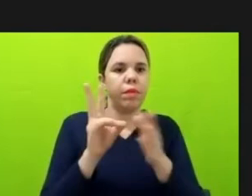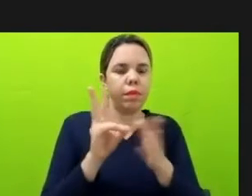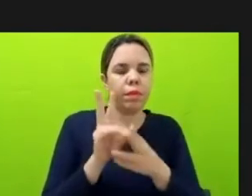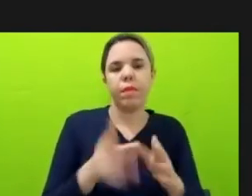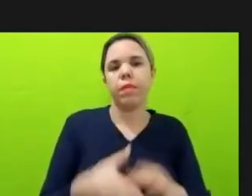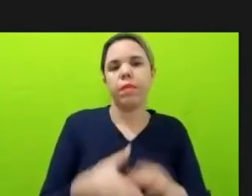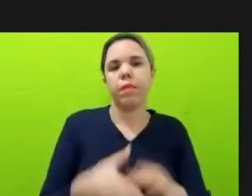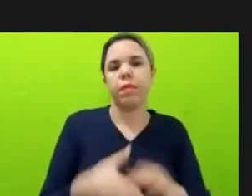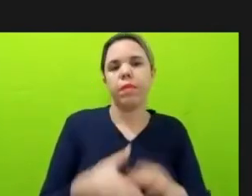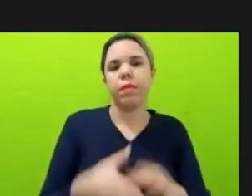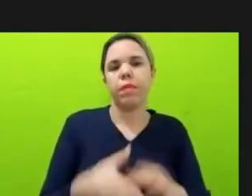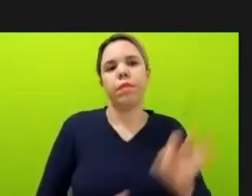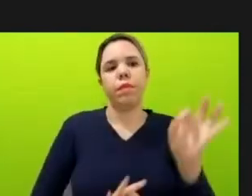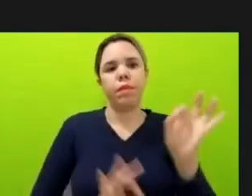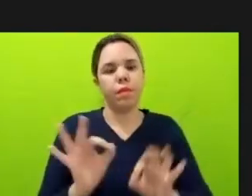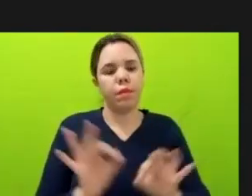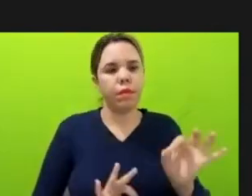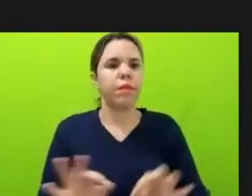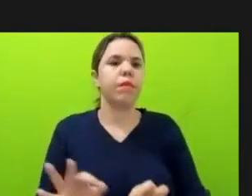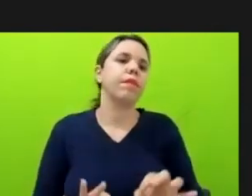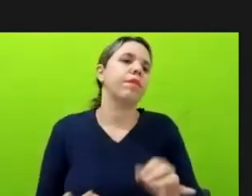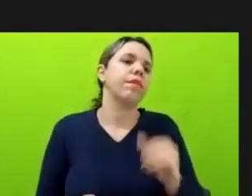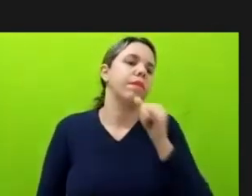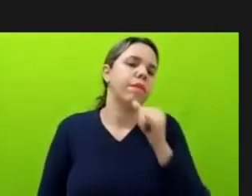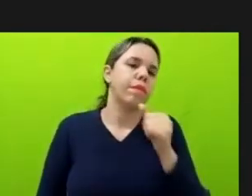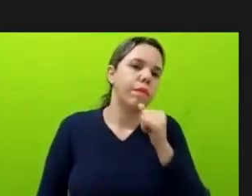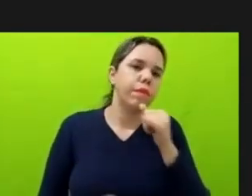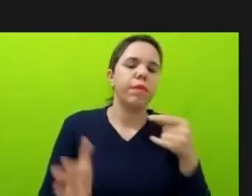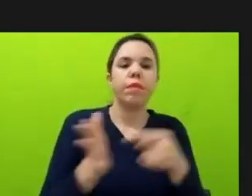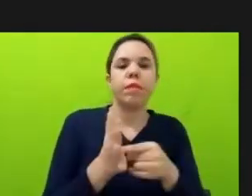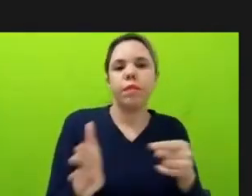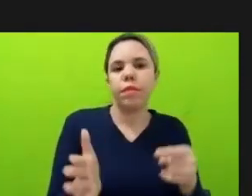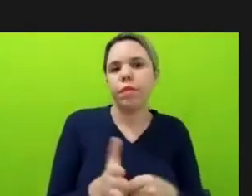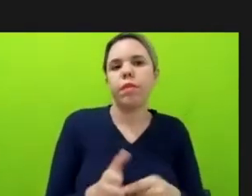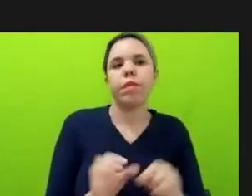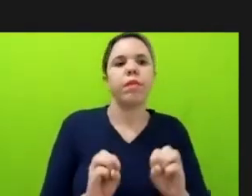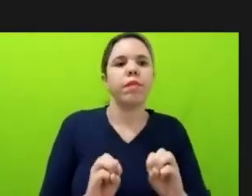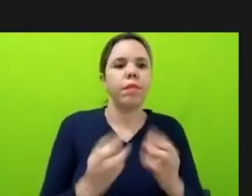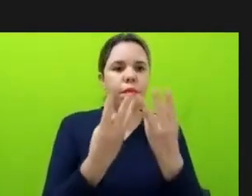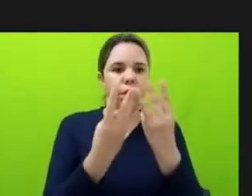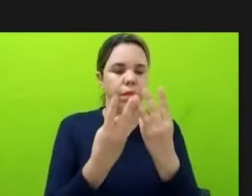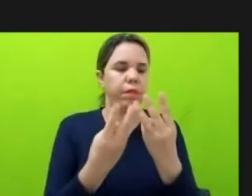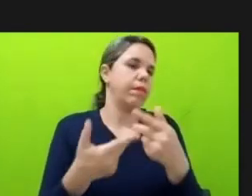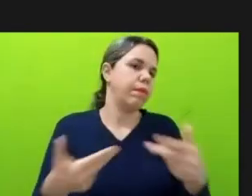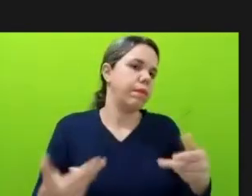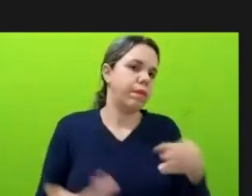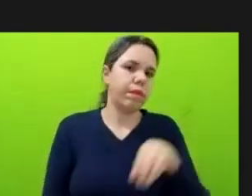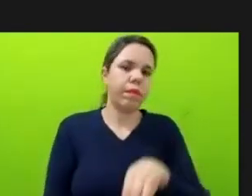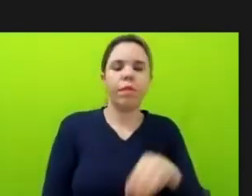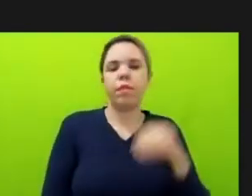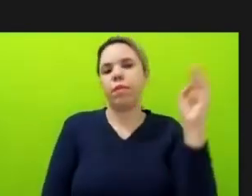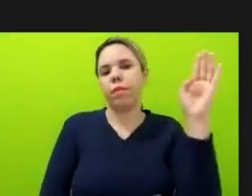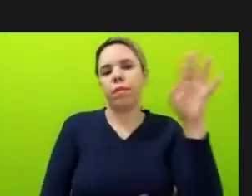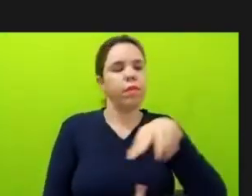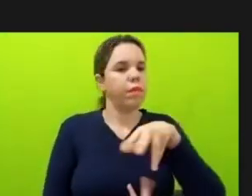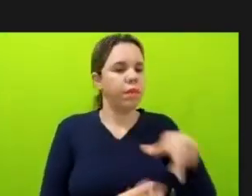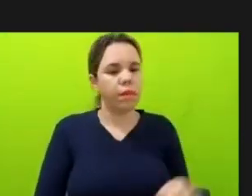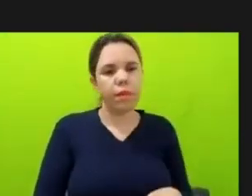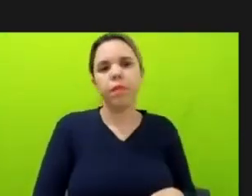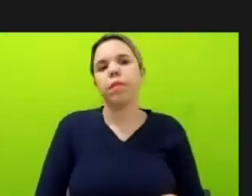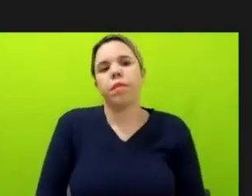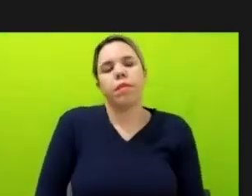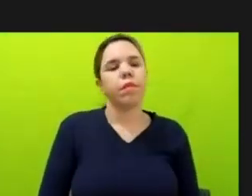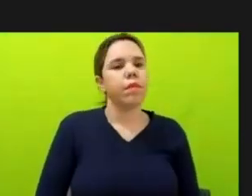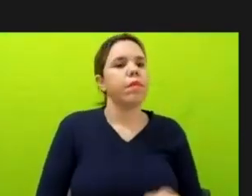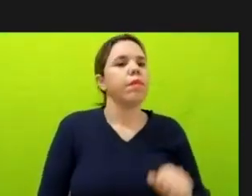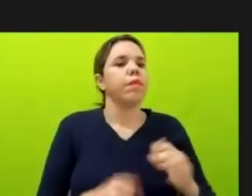as organizações estão alertas a denunciar a ONU, já denunciaram o Tribunal Internacional. No caso da Covid, a CID recebeu várias